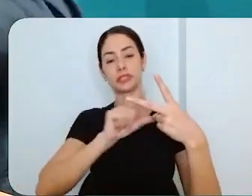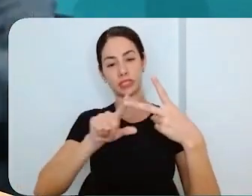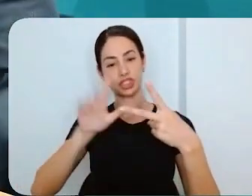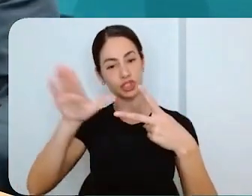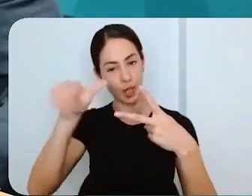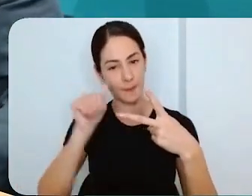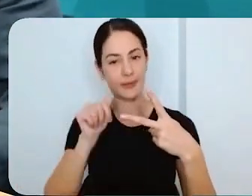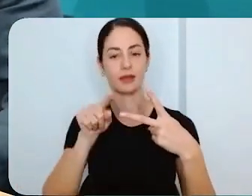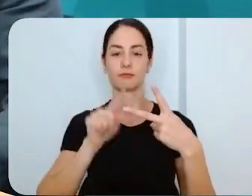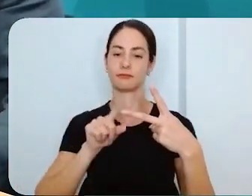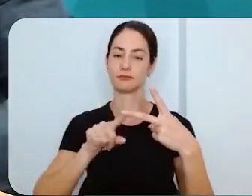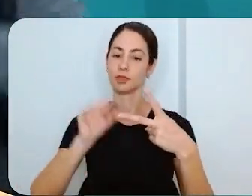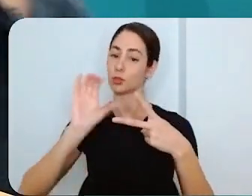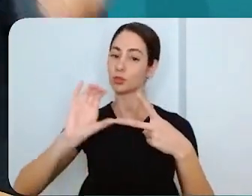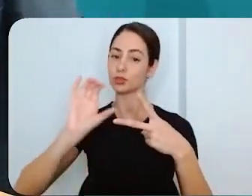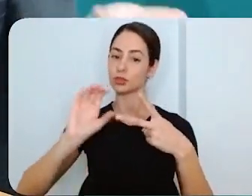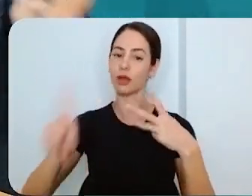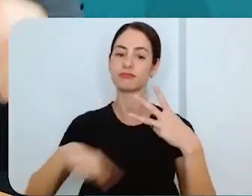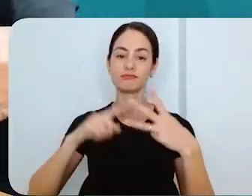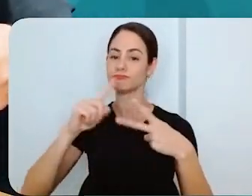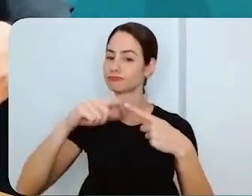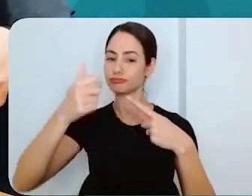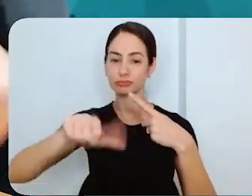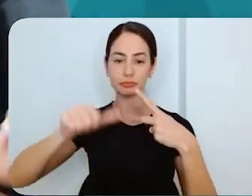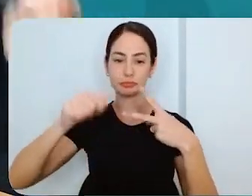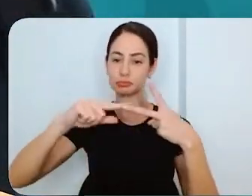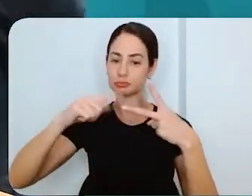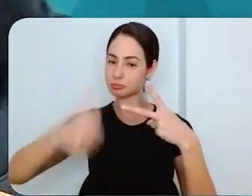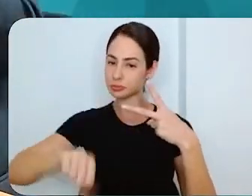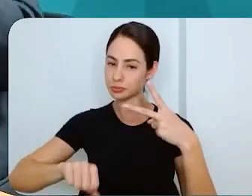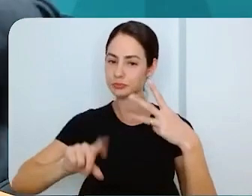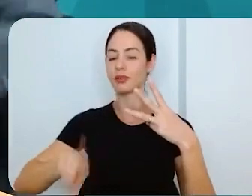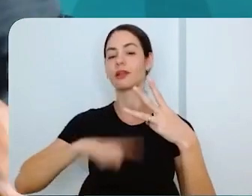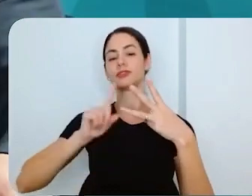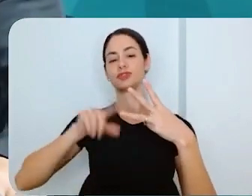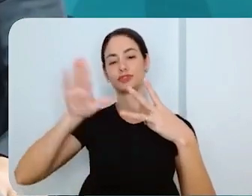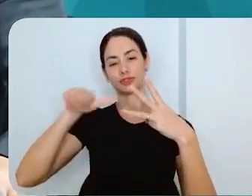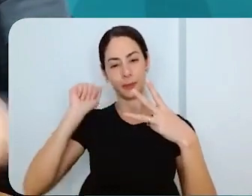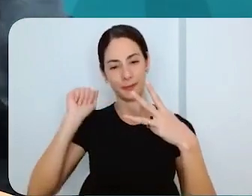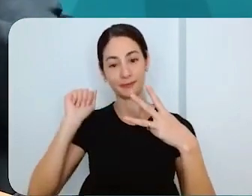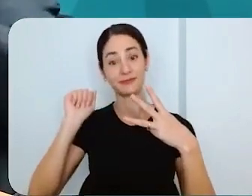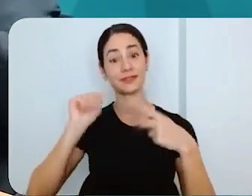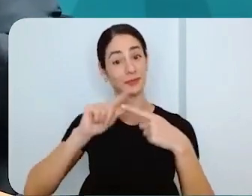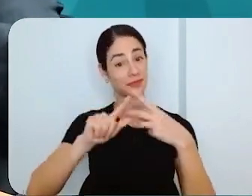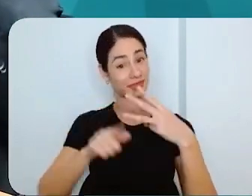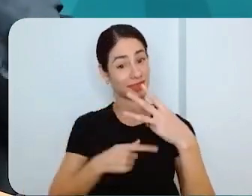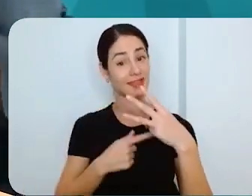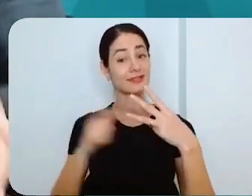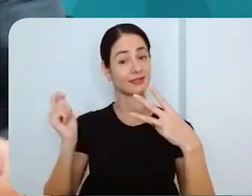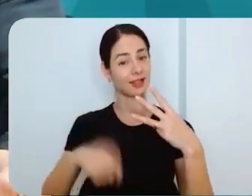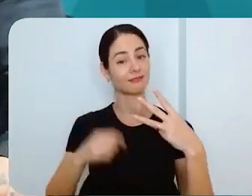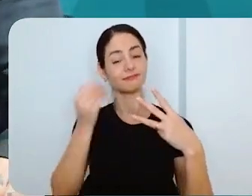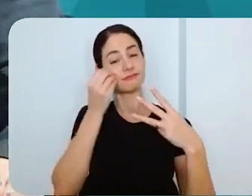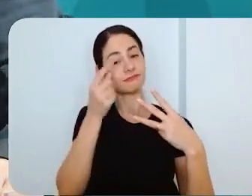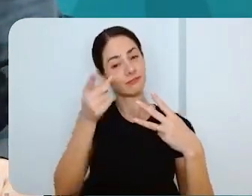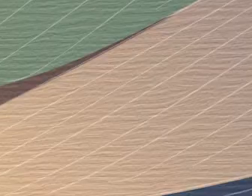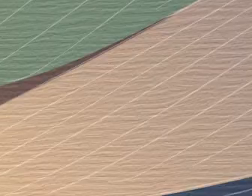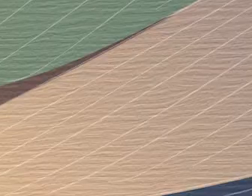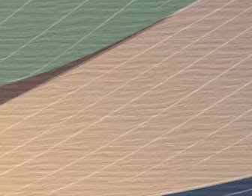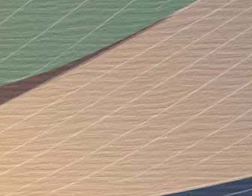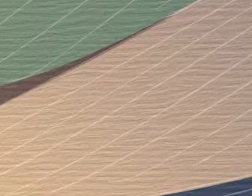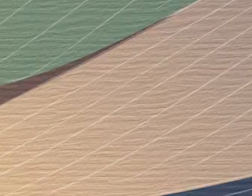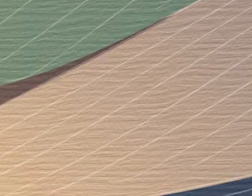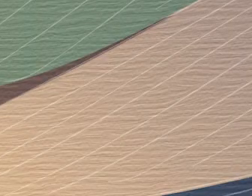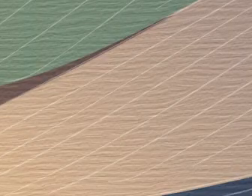a gente chama ele para a segunda opção. E caso ele não consiga nem na primeira, nem na segunda, a gente chama ele na terceira opção. Então são três chances de ser nosso aluno.